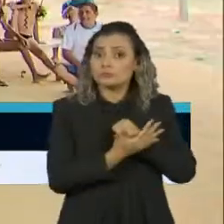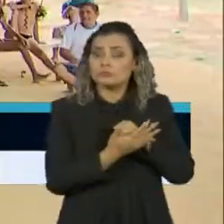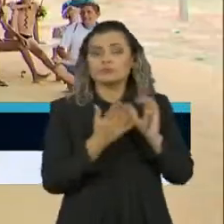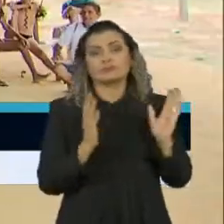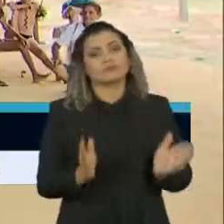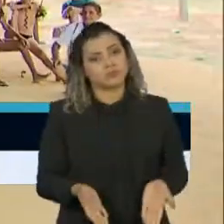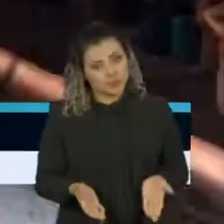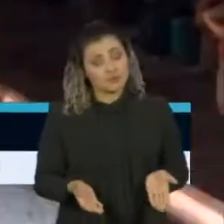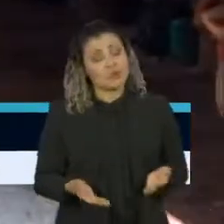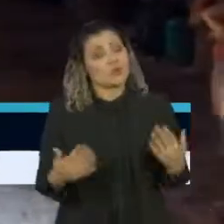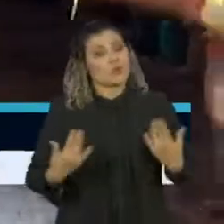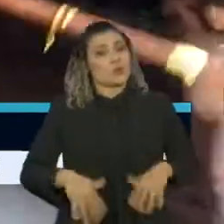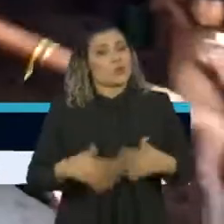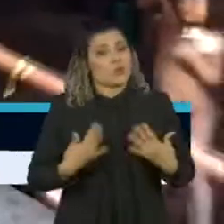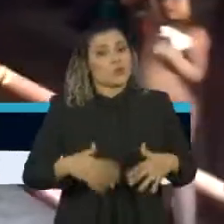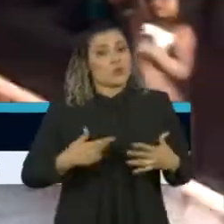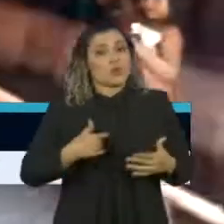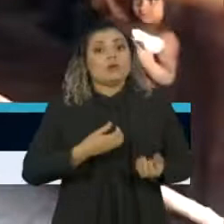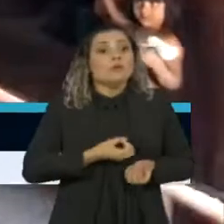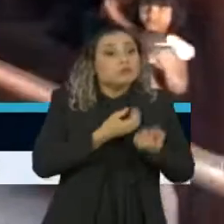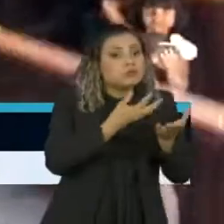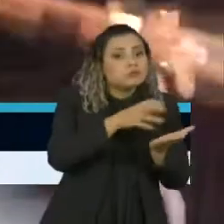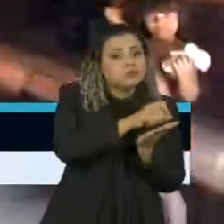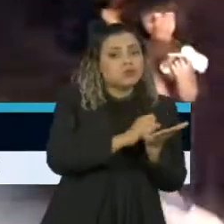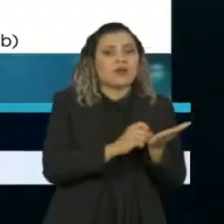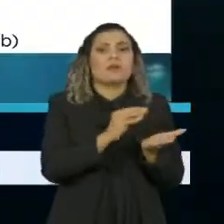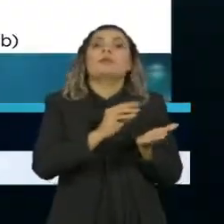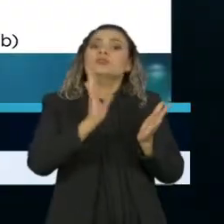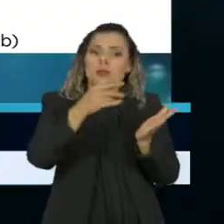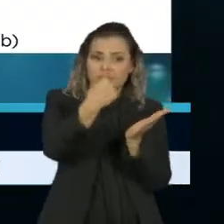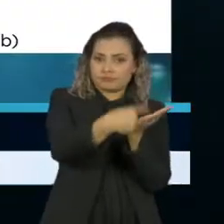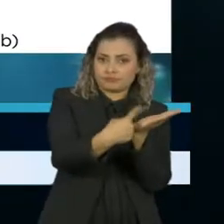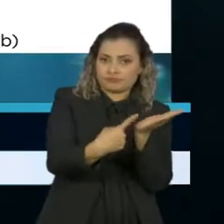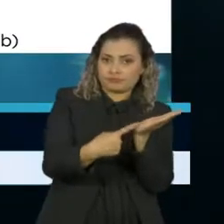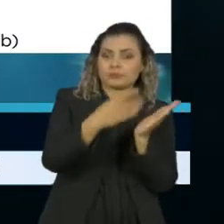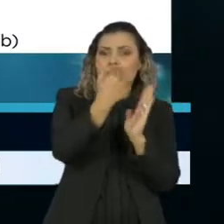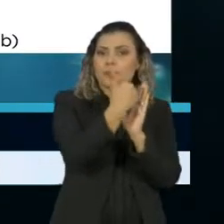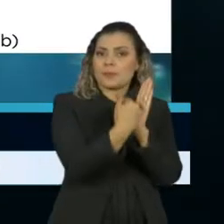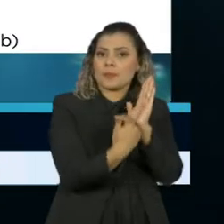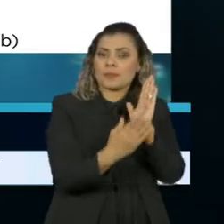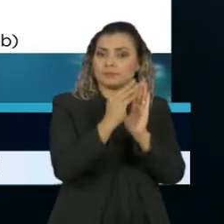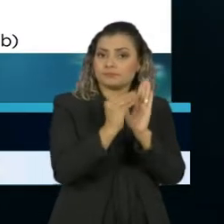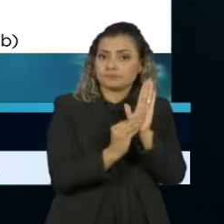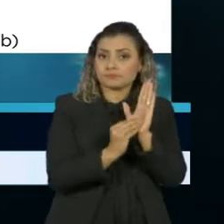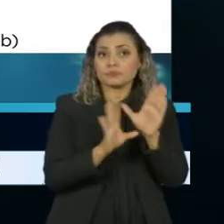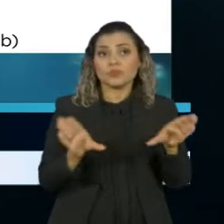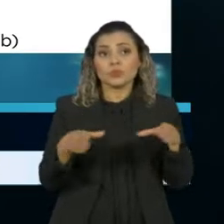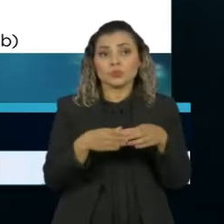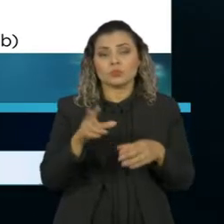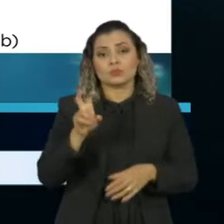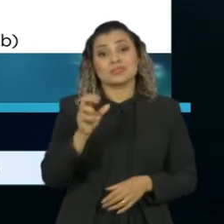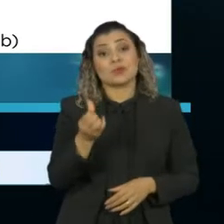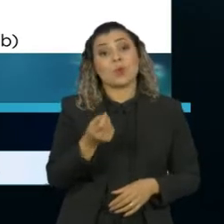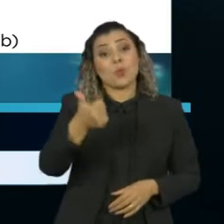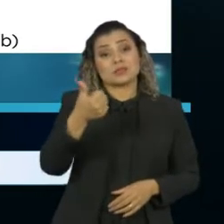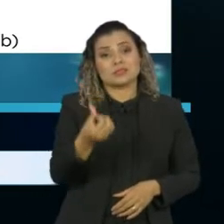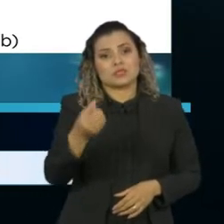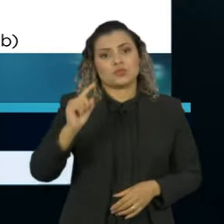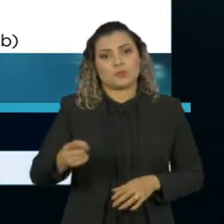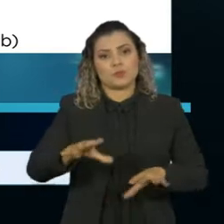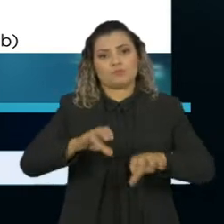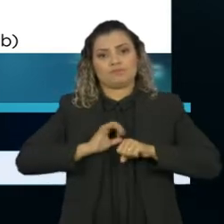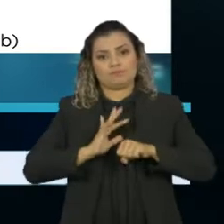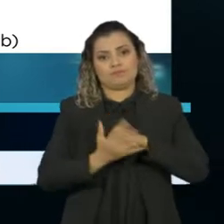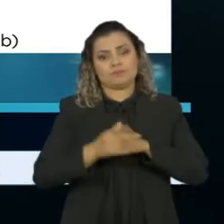estão subnotificados. De acordo com a articulação dos povos indígenas do Brasil, já são quase 6 mil infectados